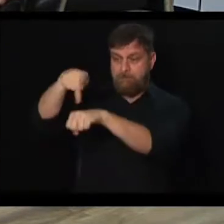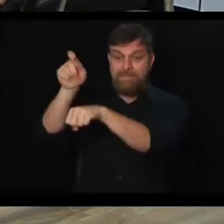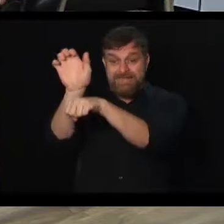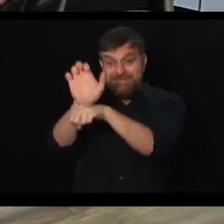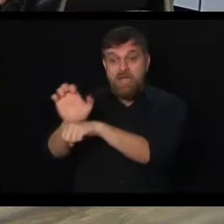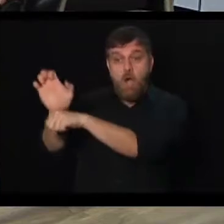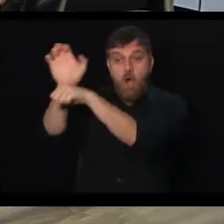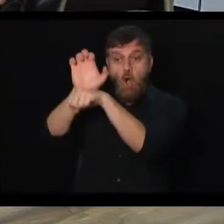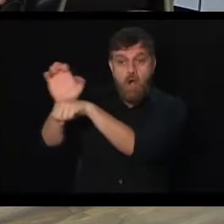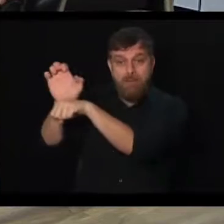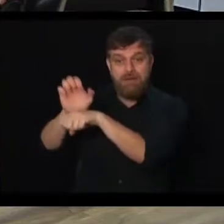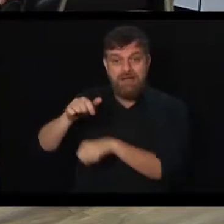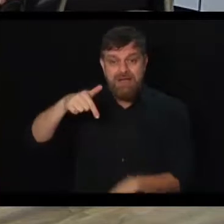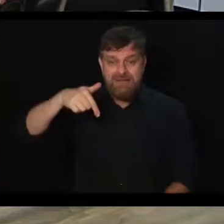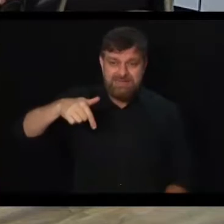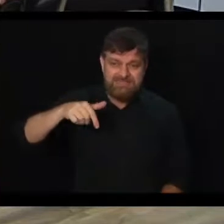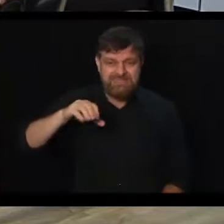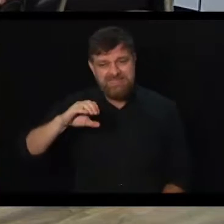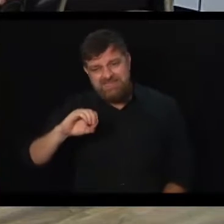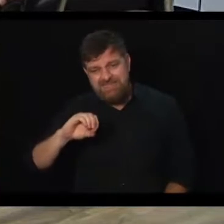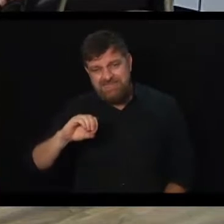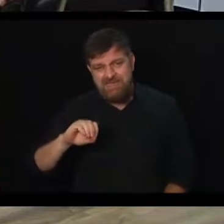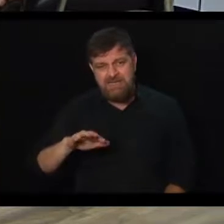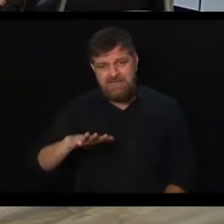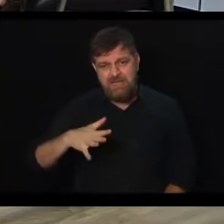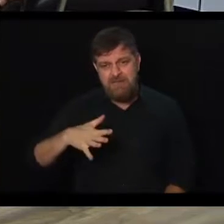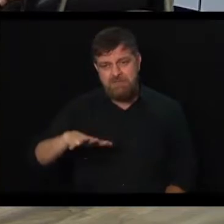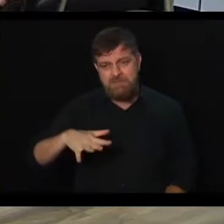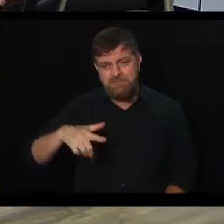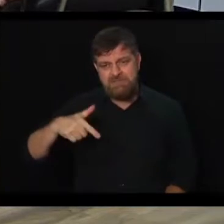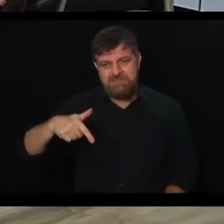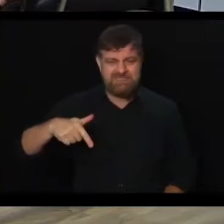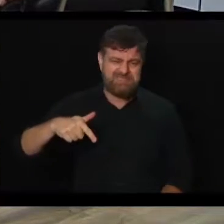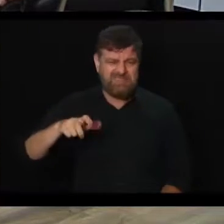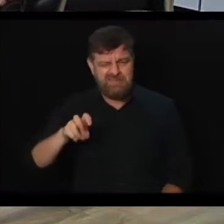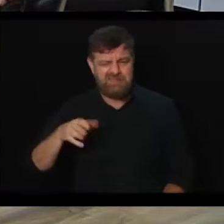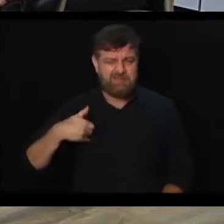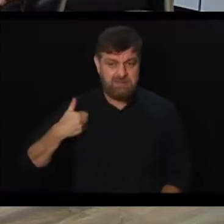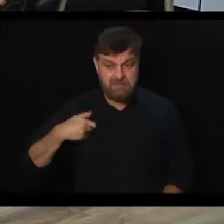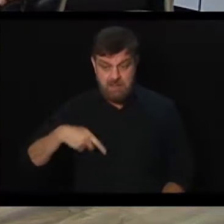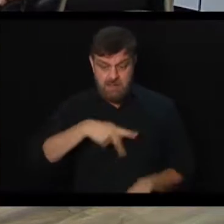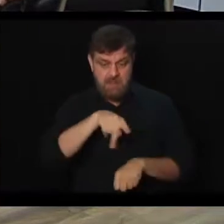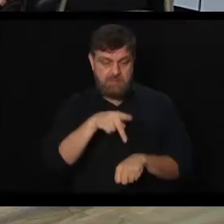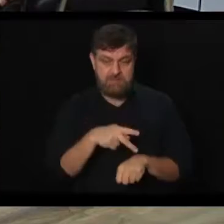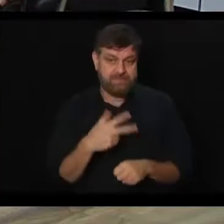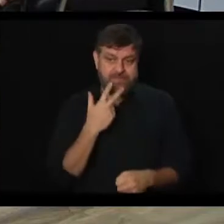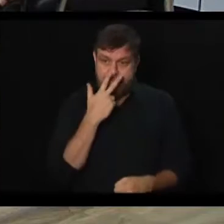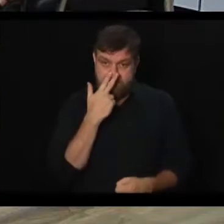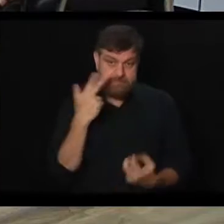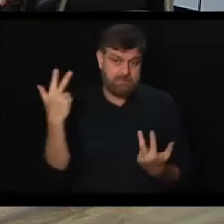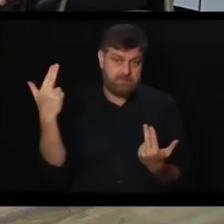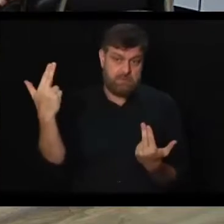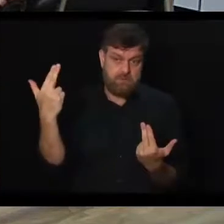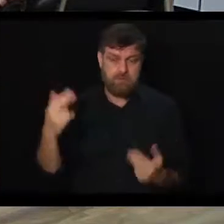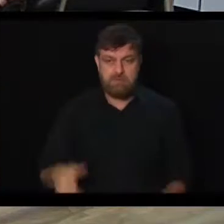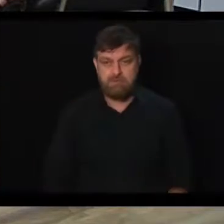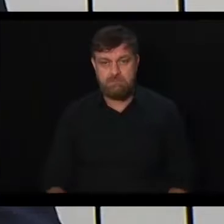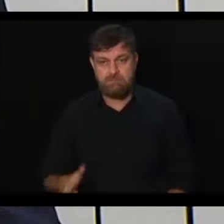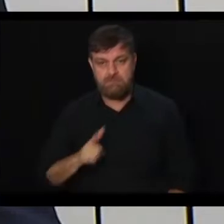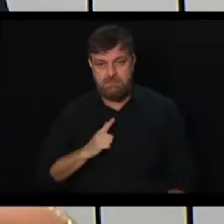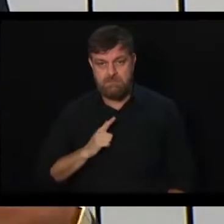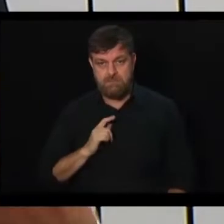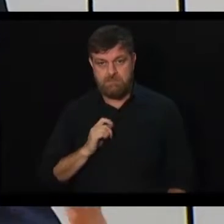é 70, 70 e poucos anos. No Brasil não poderia ser diferente. Então, aquela máxima, ou você